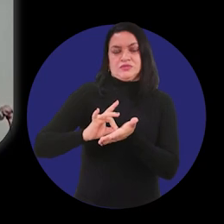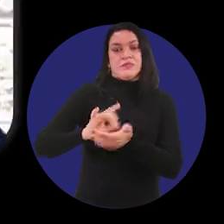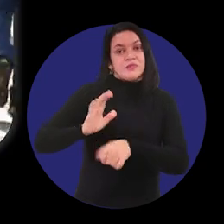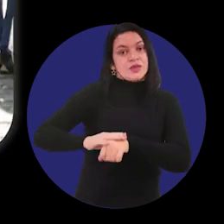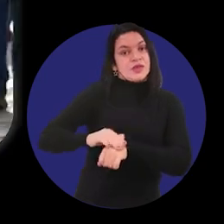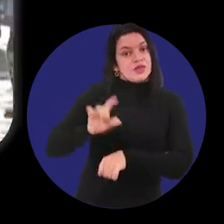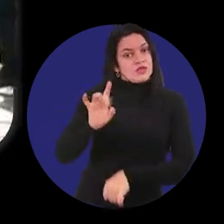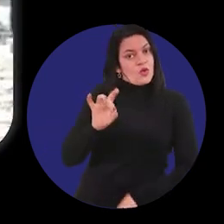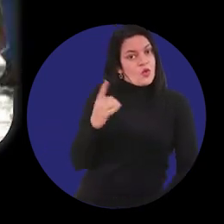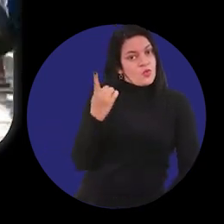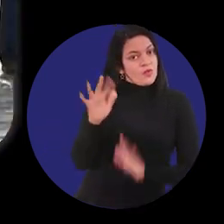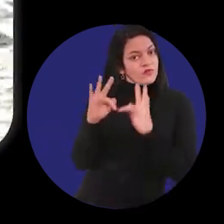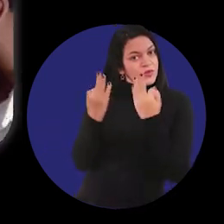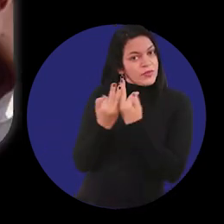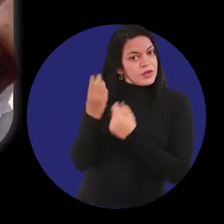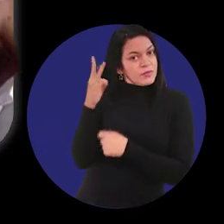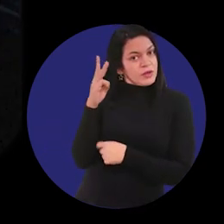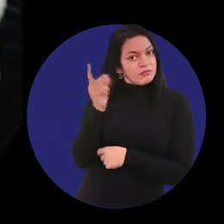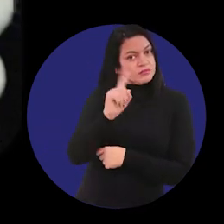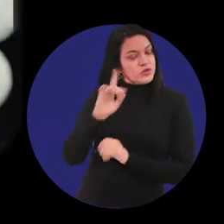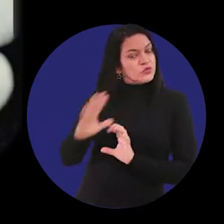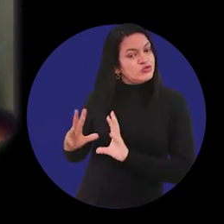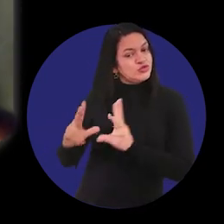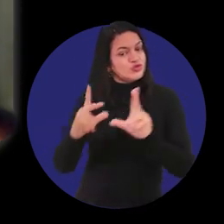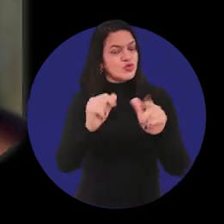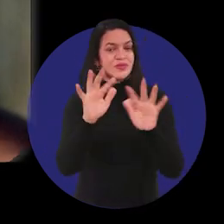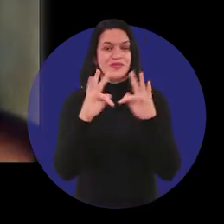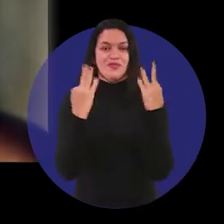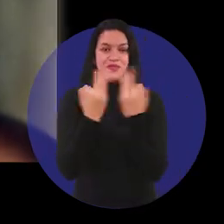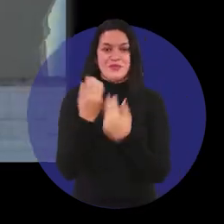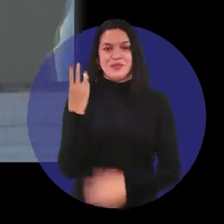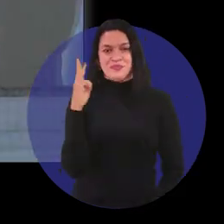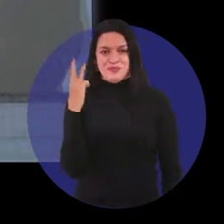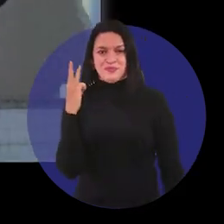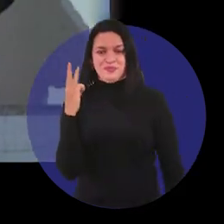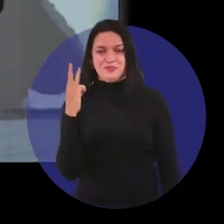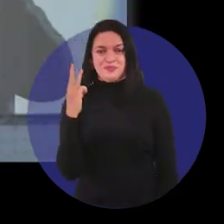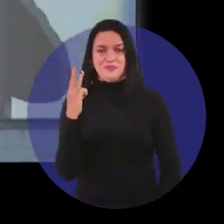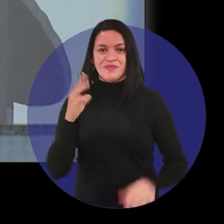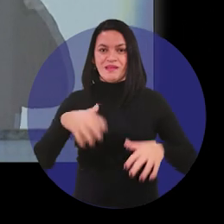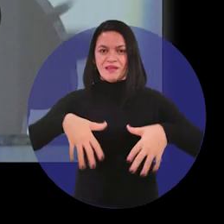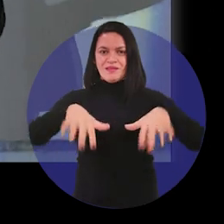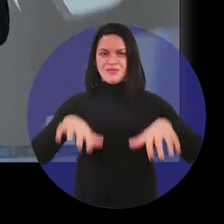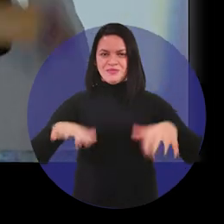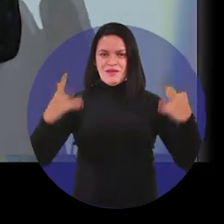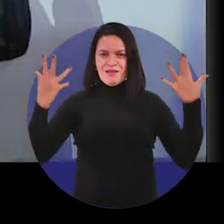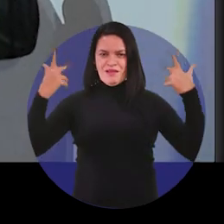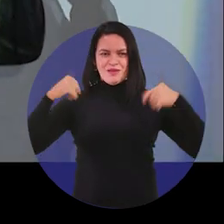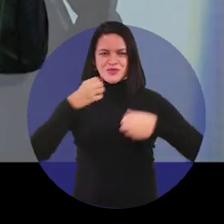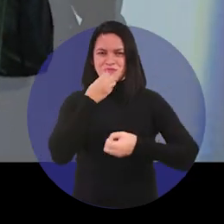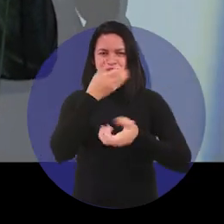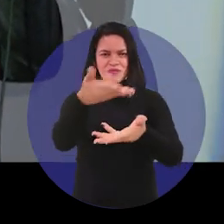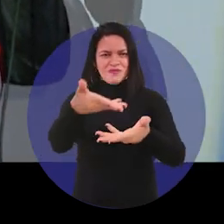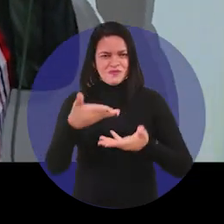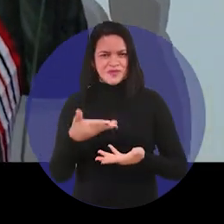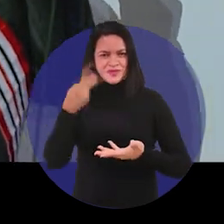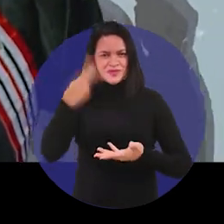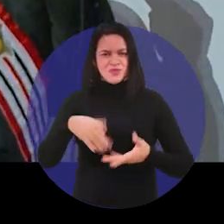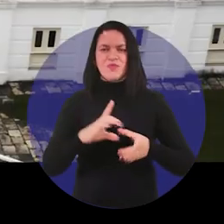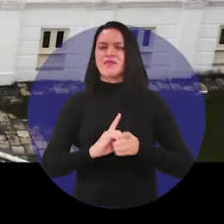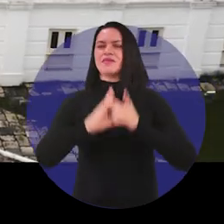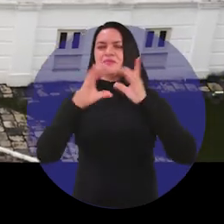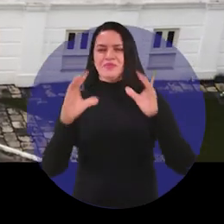ser não de uma, mas de todas as famílias maranhenses. Queridos leões, sejam bem-vindos à